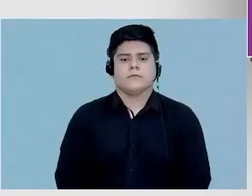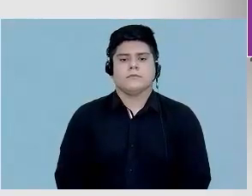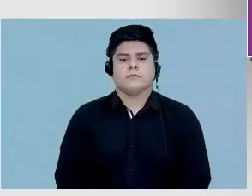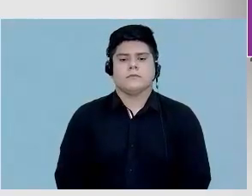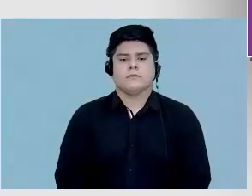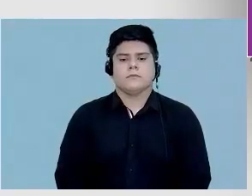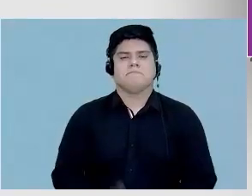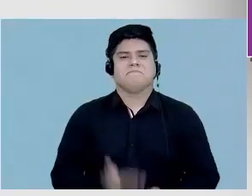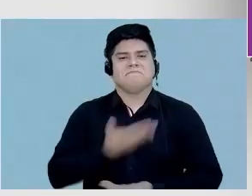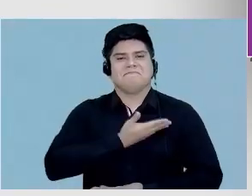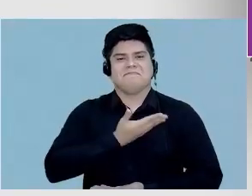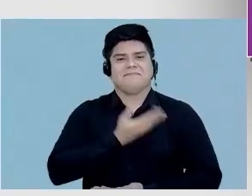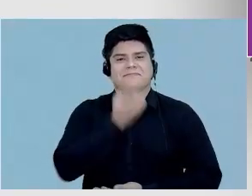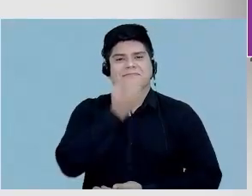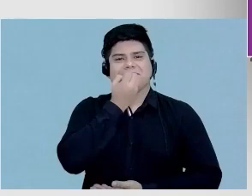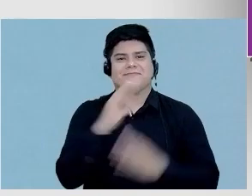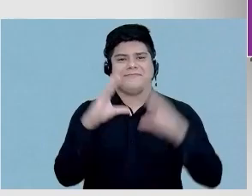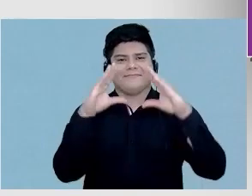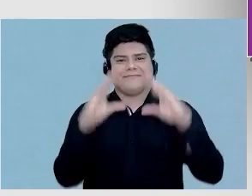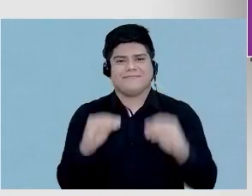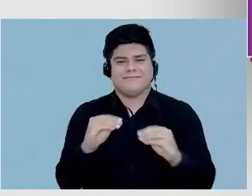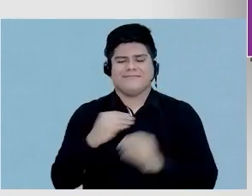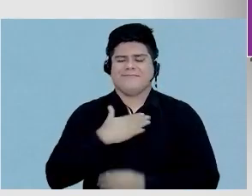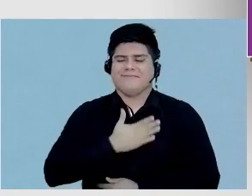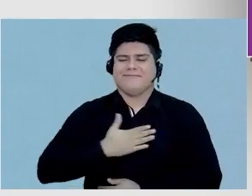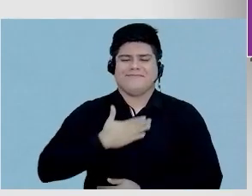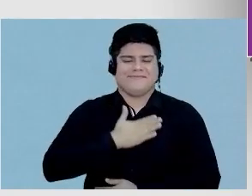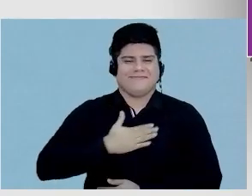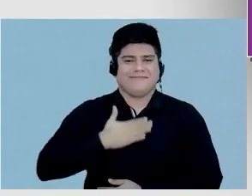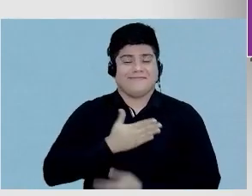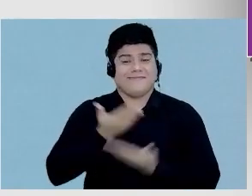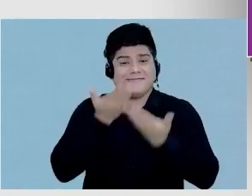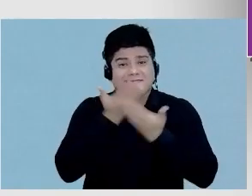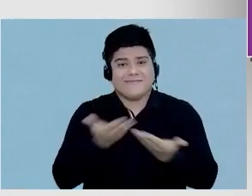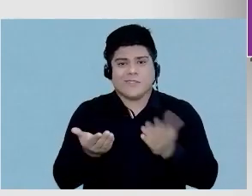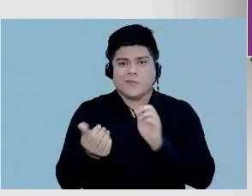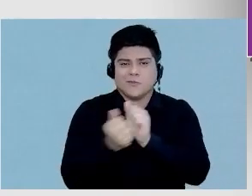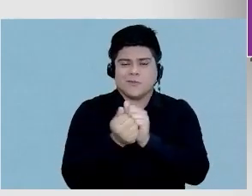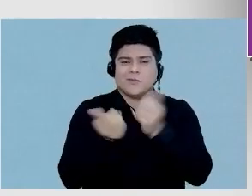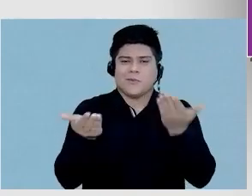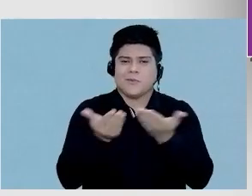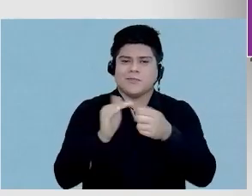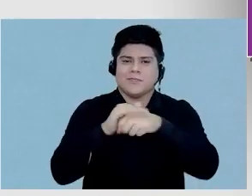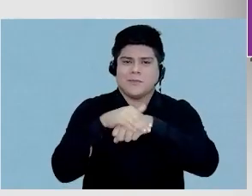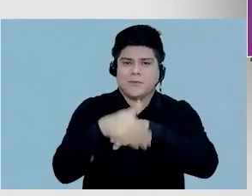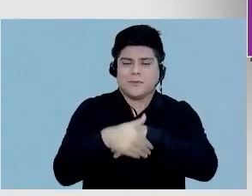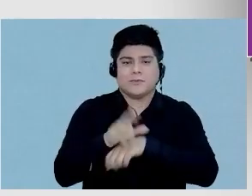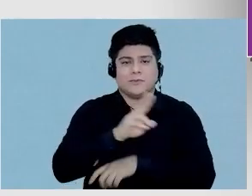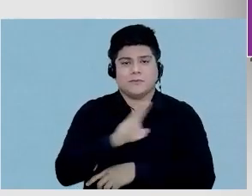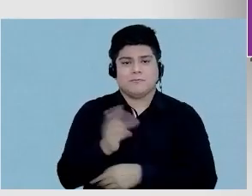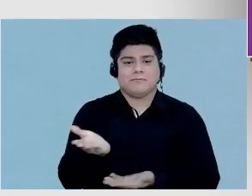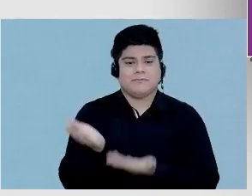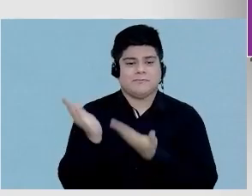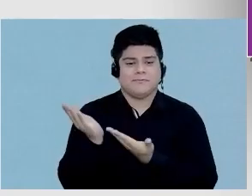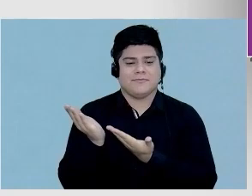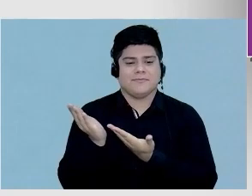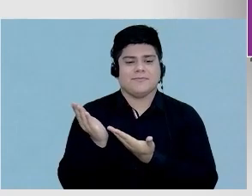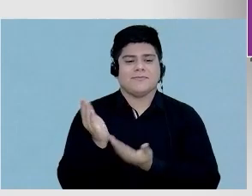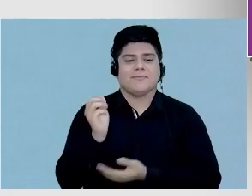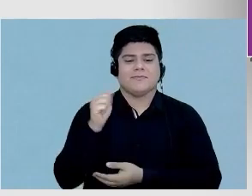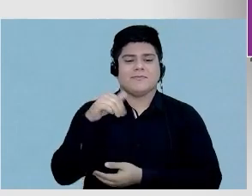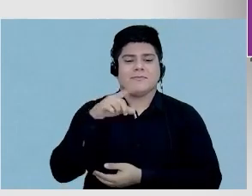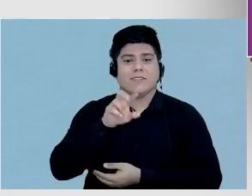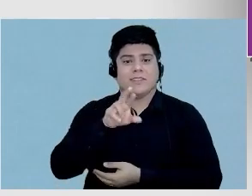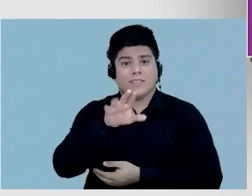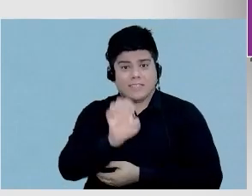Amigos, boa noite, é um prazer enorme estar aqui com vocês essa noite. Meu nome é André Vouchan, eu sou coordenador